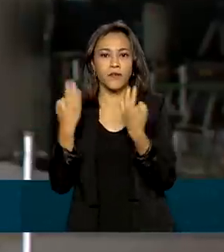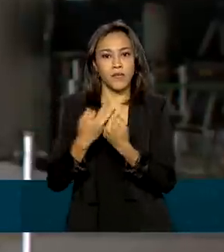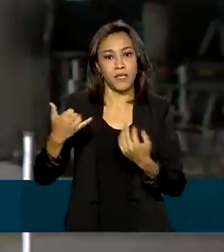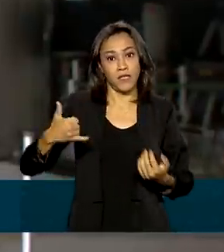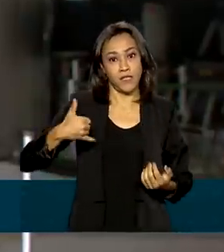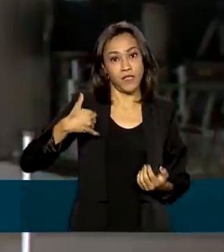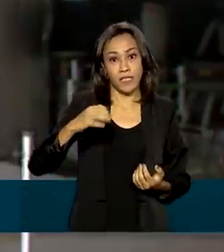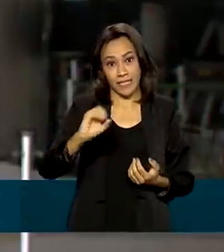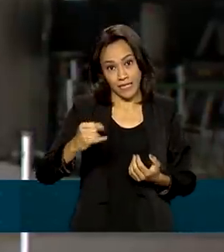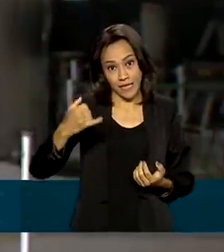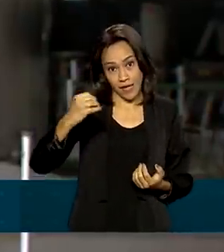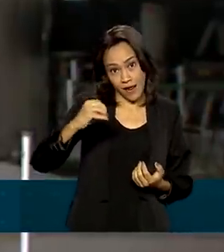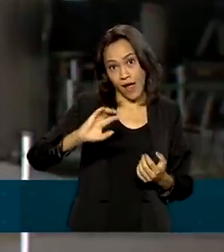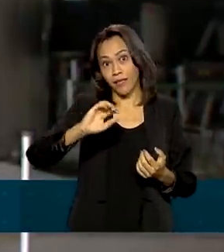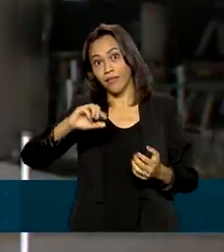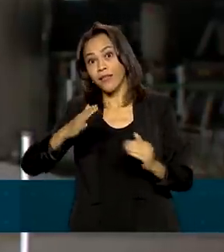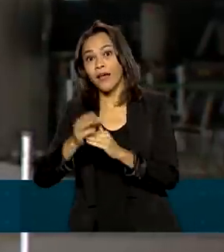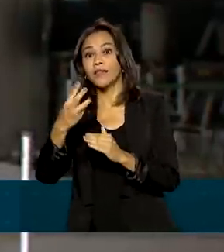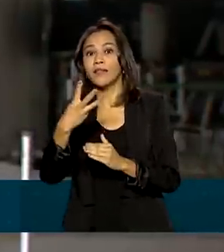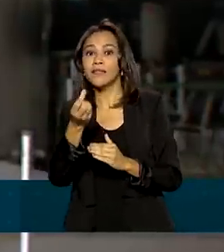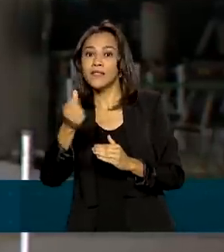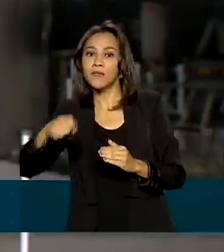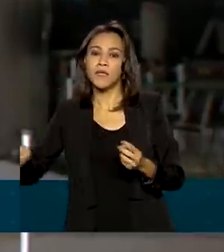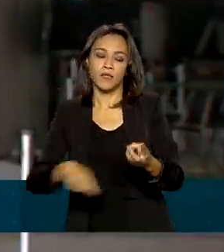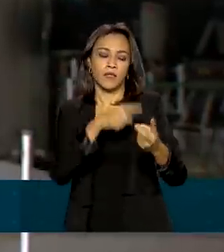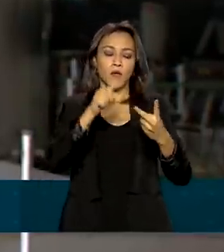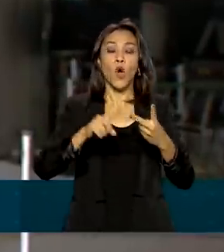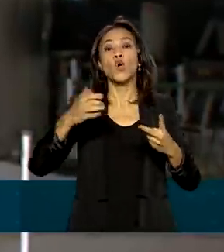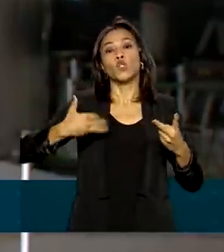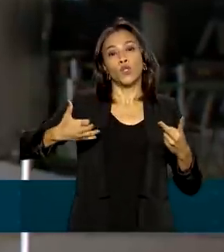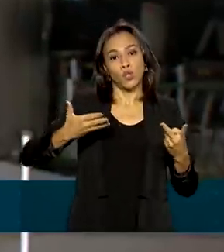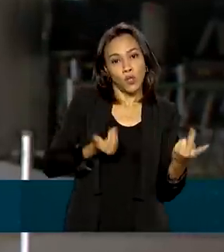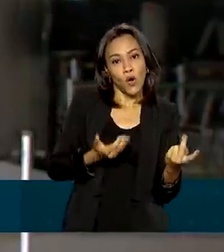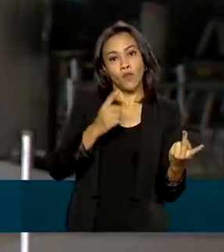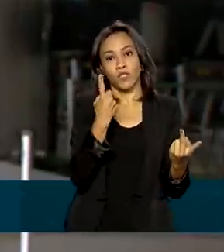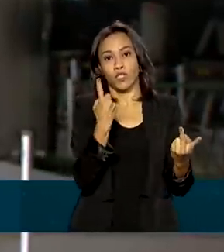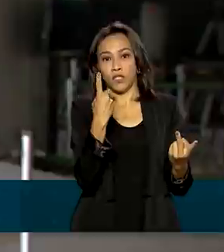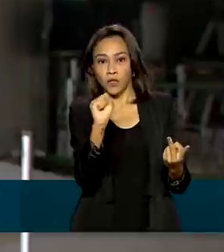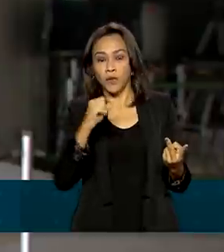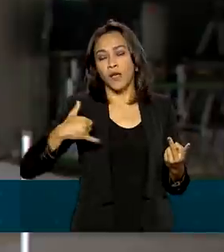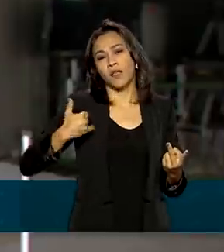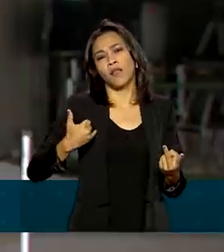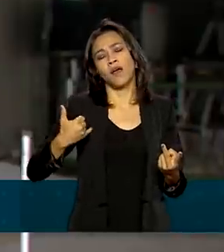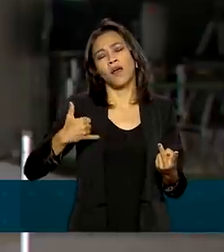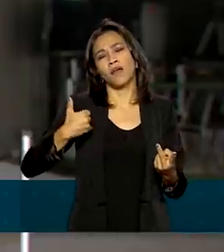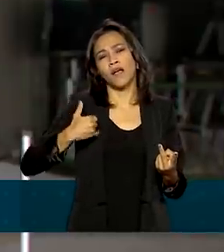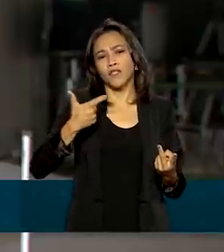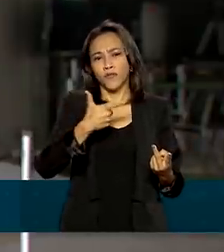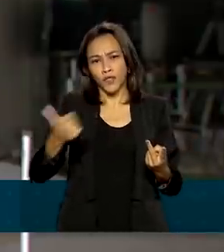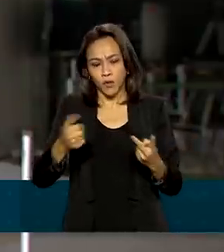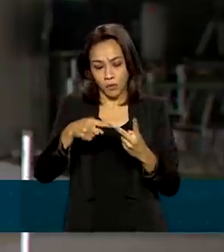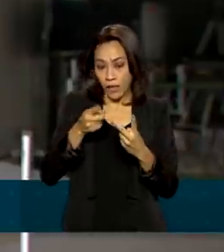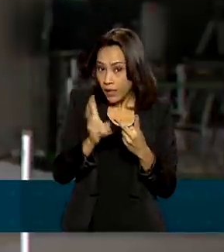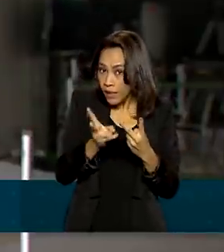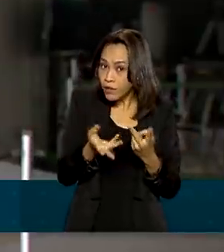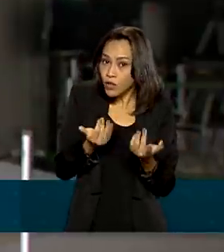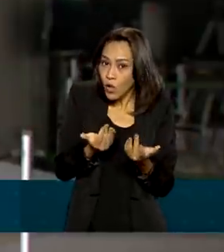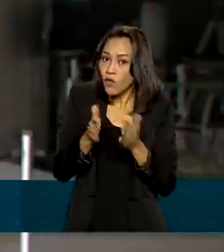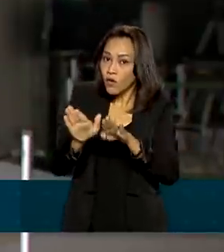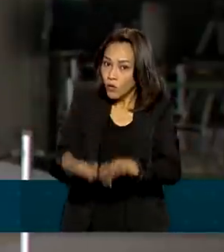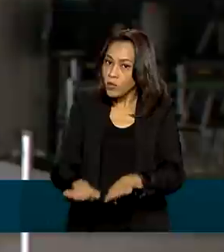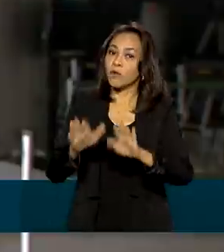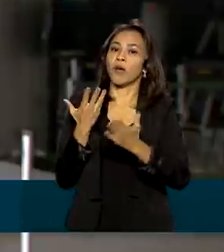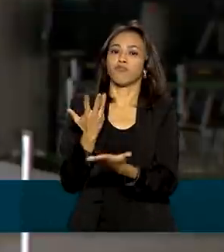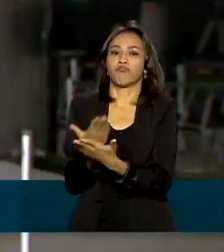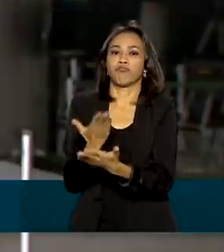a 36 meses. O Composição Familiar para jovens de 18 a 21 anos para incentivar a permanência desses jovens nos estudos.